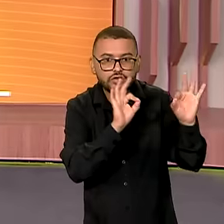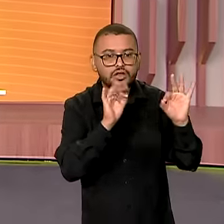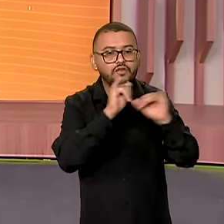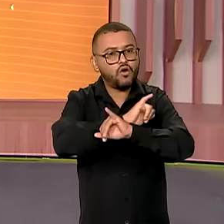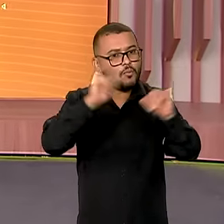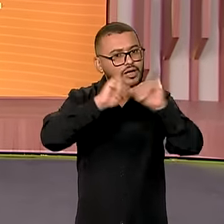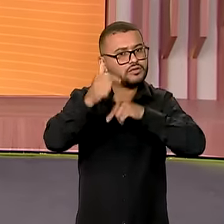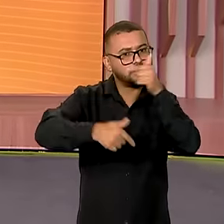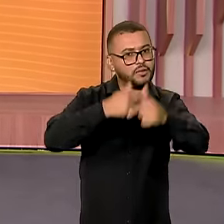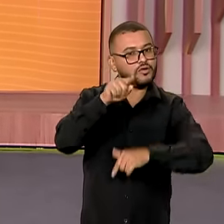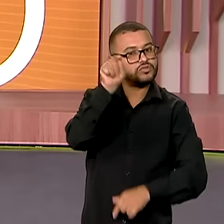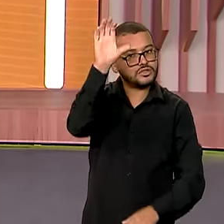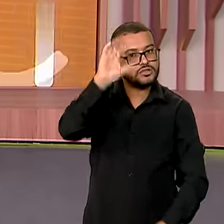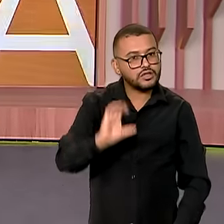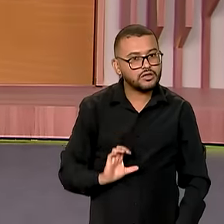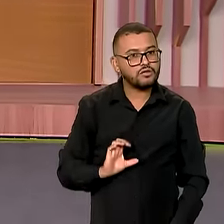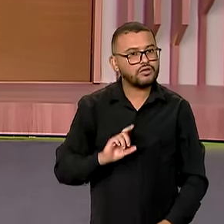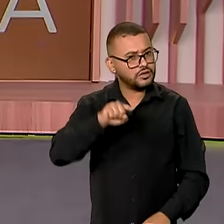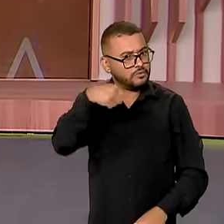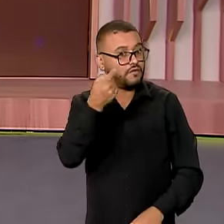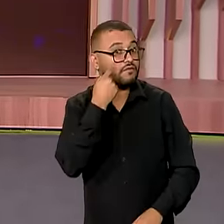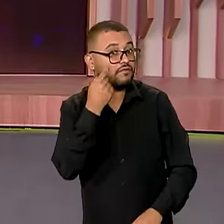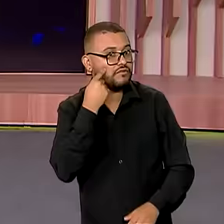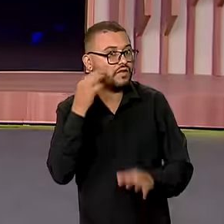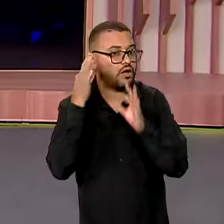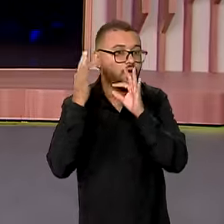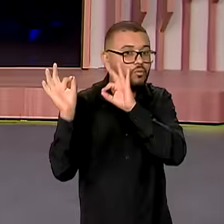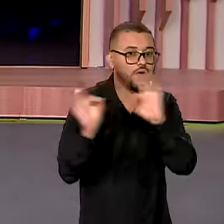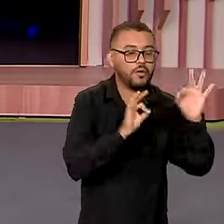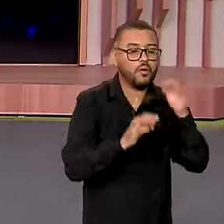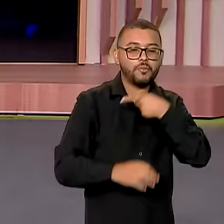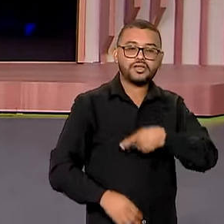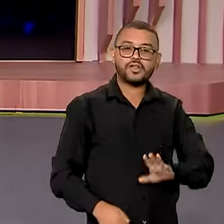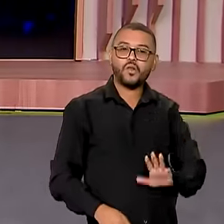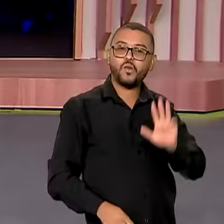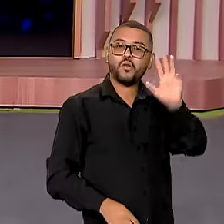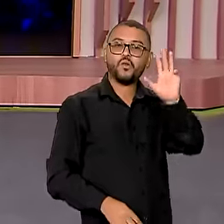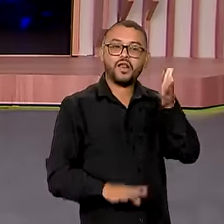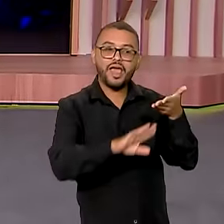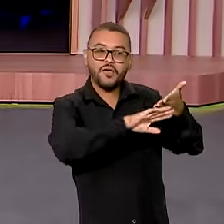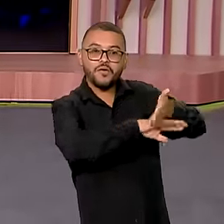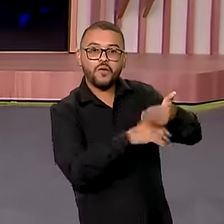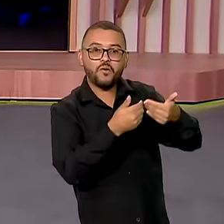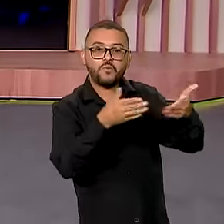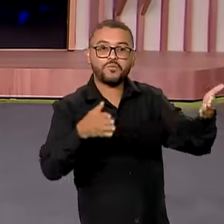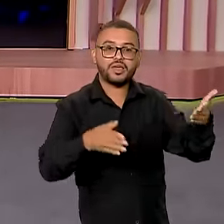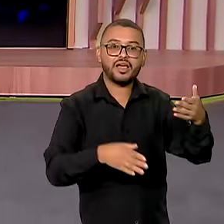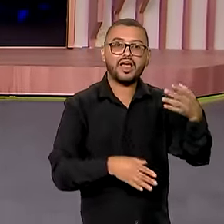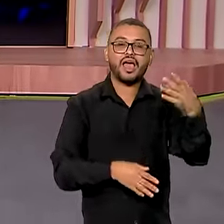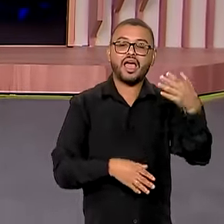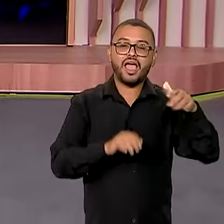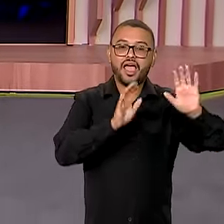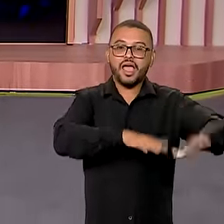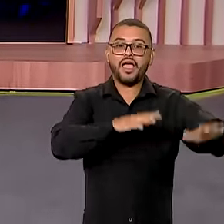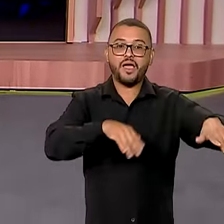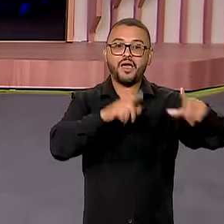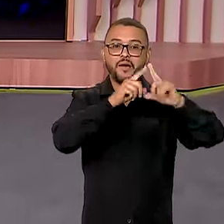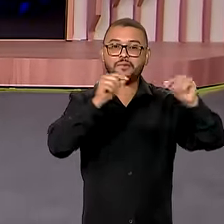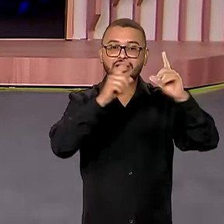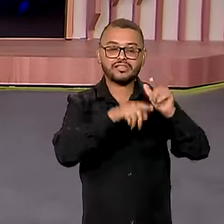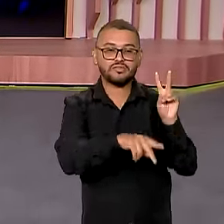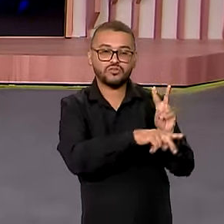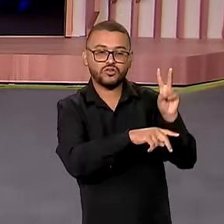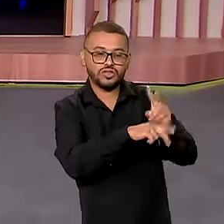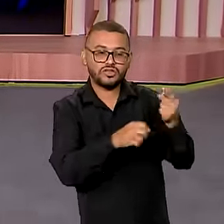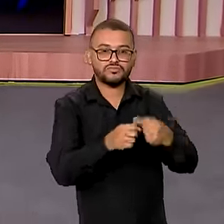serviços para você, cidadão. Daqui a pouco você acompanha ao vivo a participação do presidente Lula na abertura da marcha à Brasília em defesa